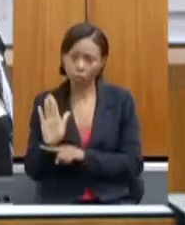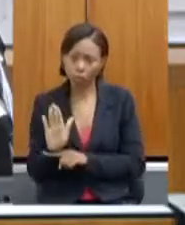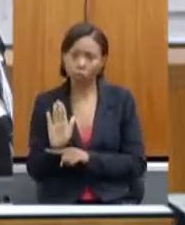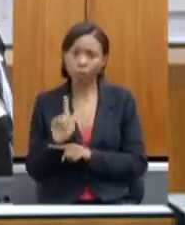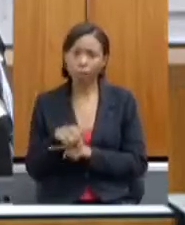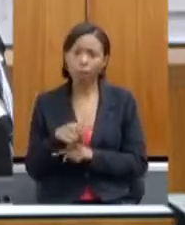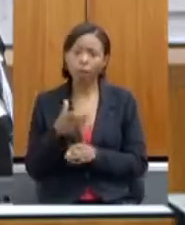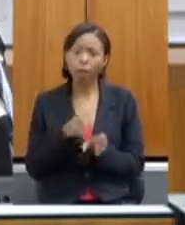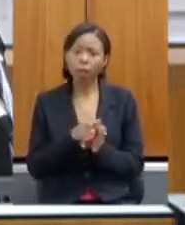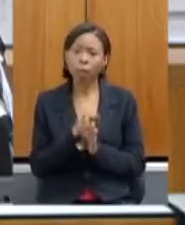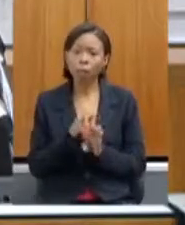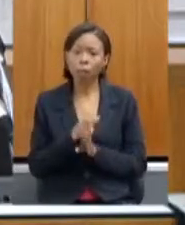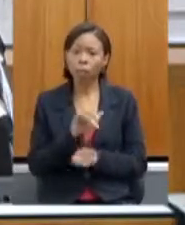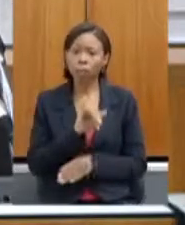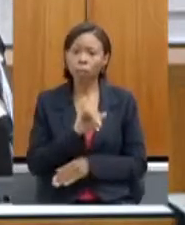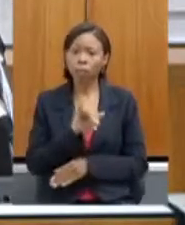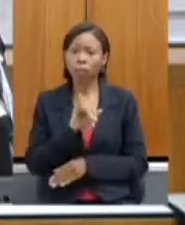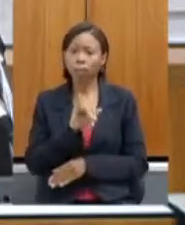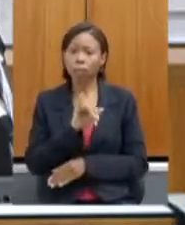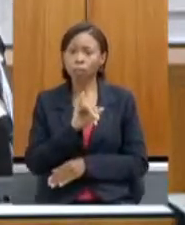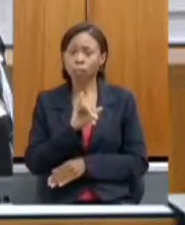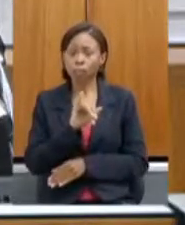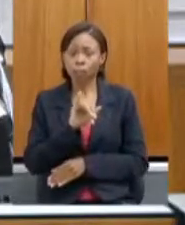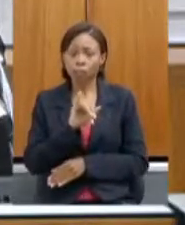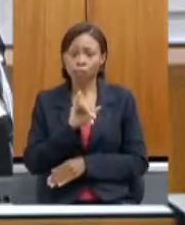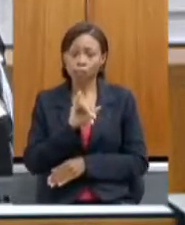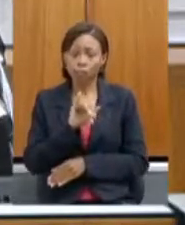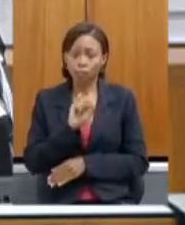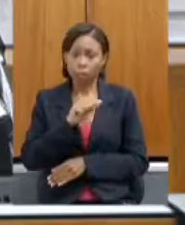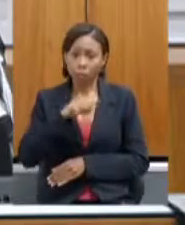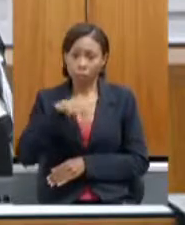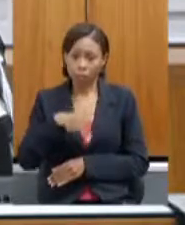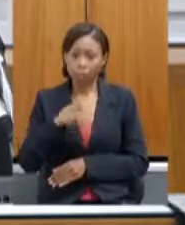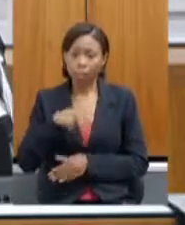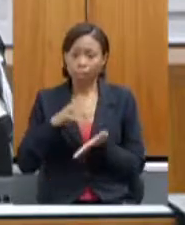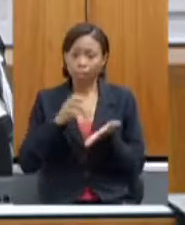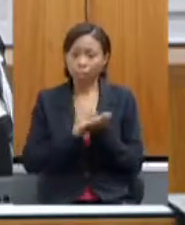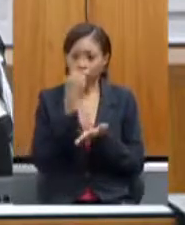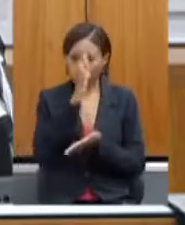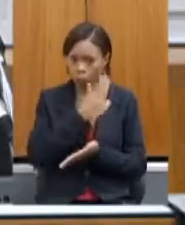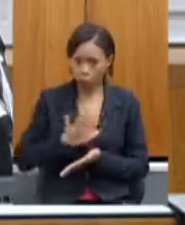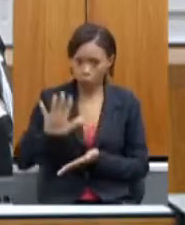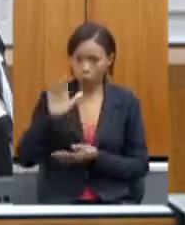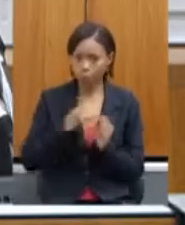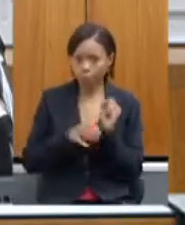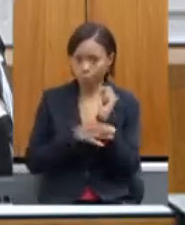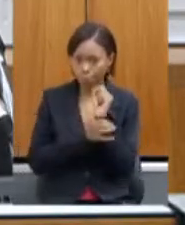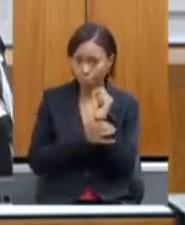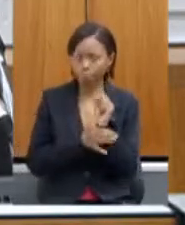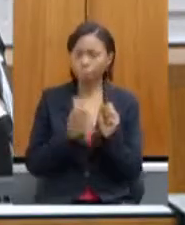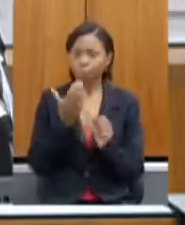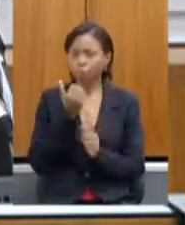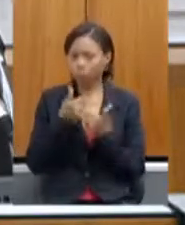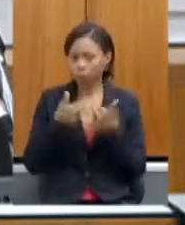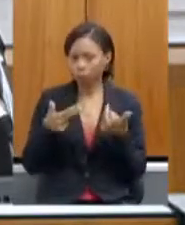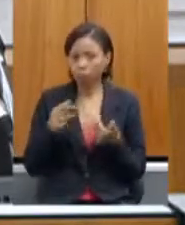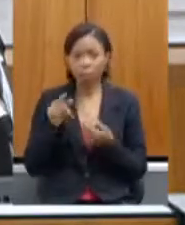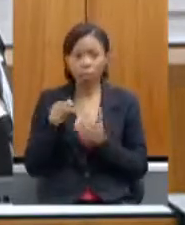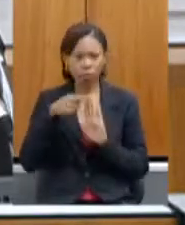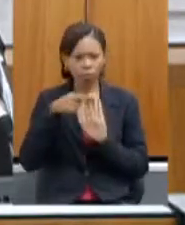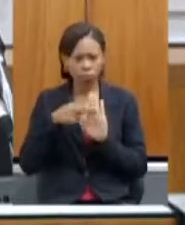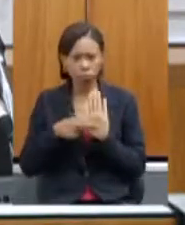Cadastro Nacional de Insegurança Alimentar, esses critérios foram adotados e foram levados ao nosso